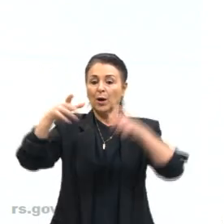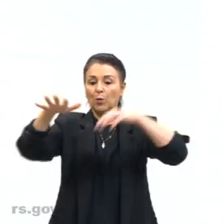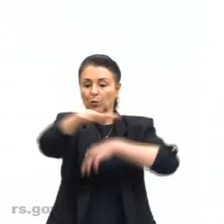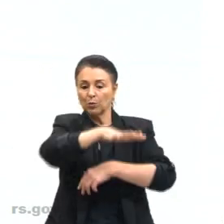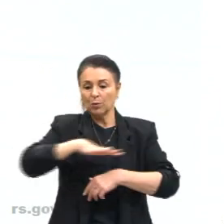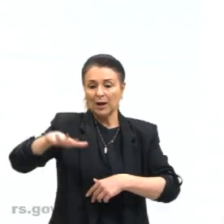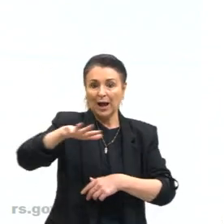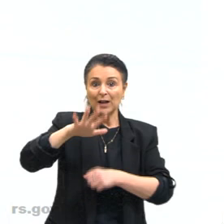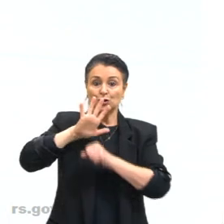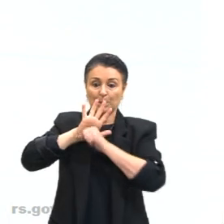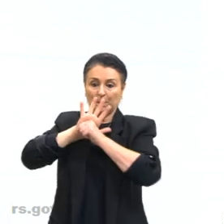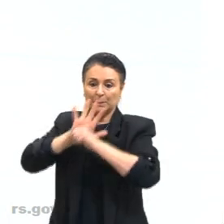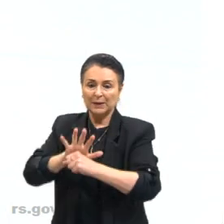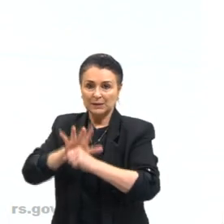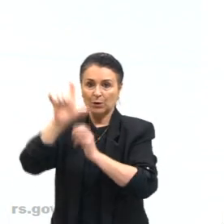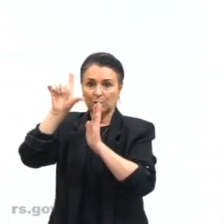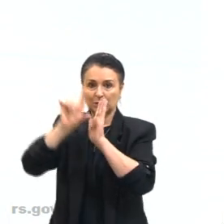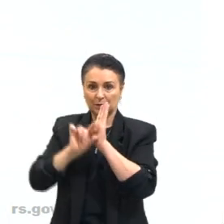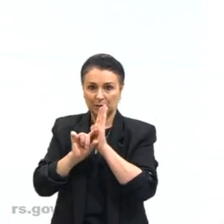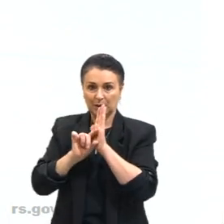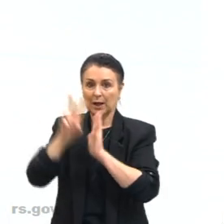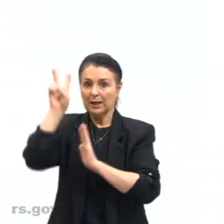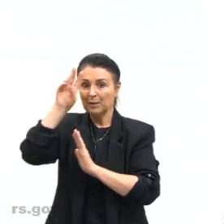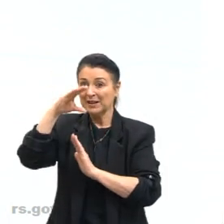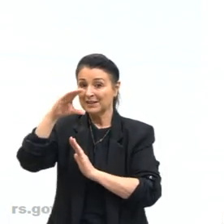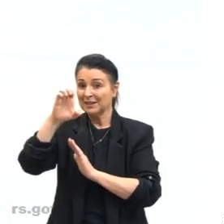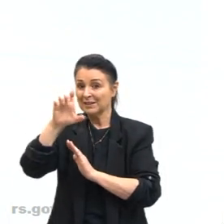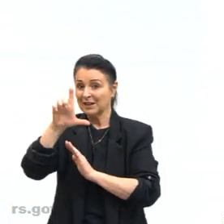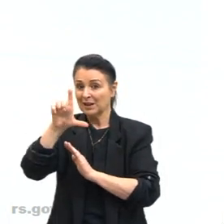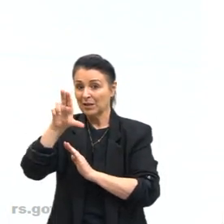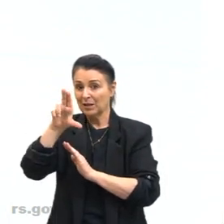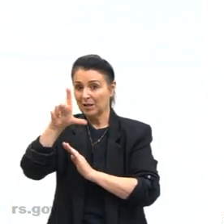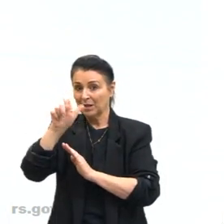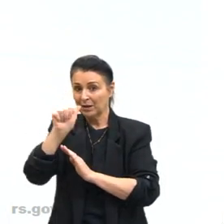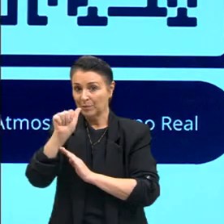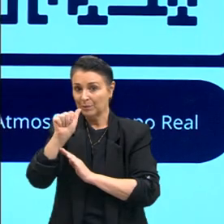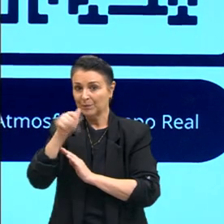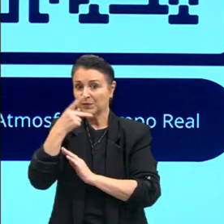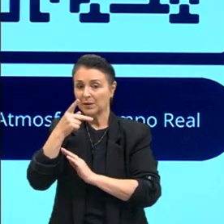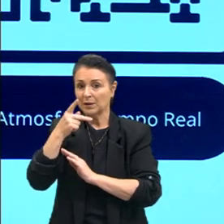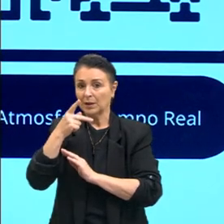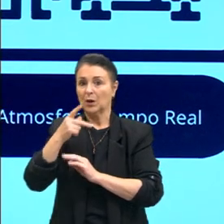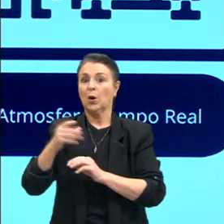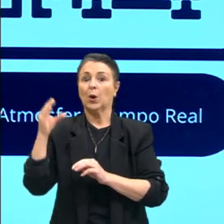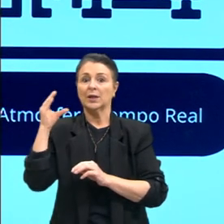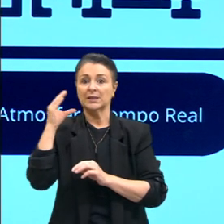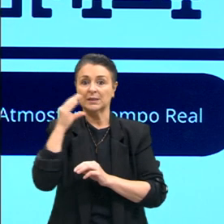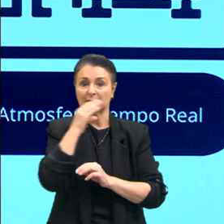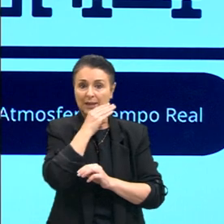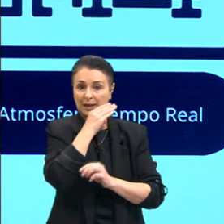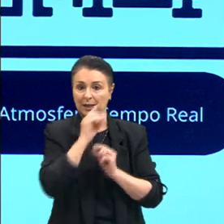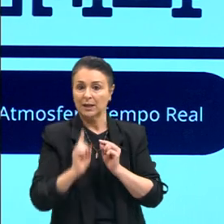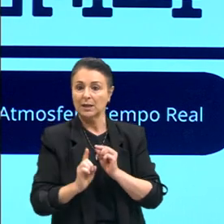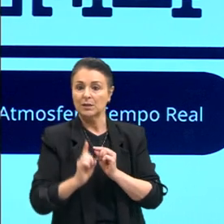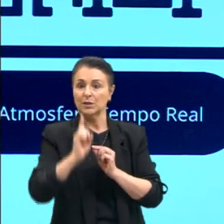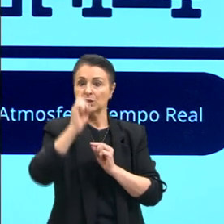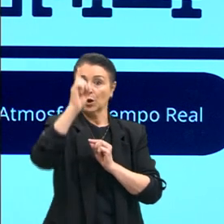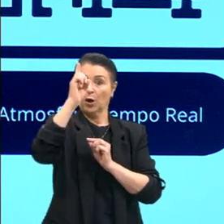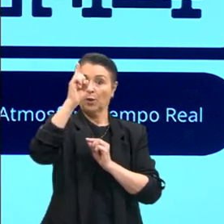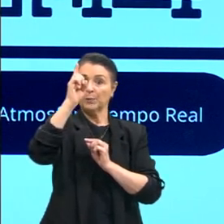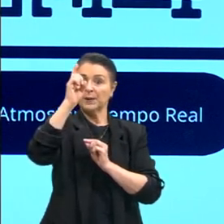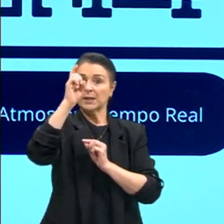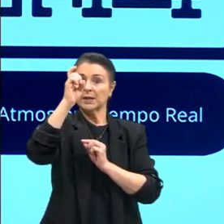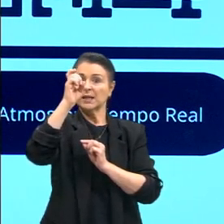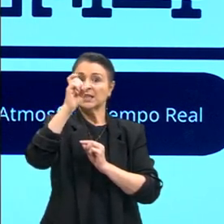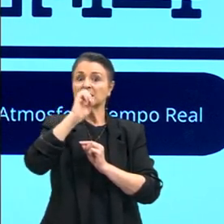aquela célula de convecção que eu falei pra vocês? Então, esquenta, sobe, esfria, desce, certo? O que acontece nesse